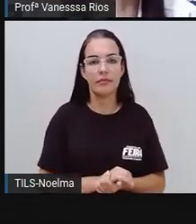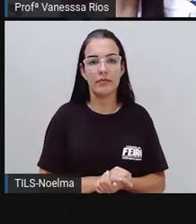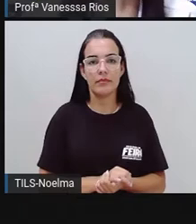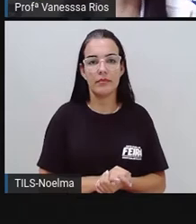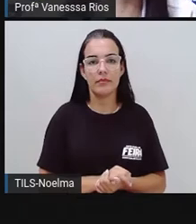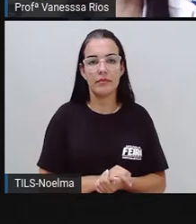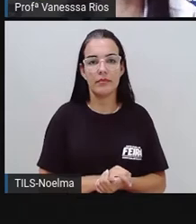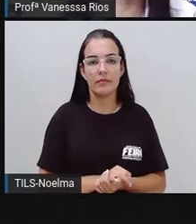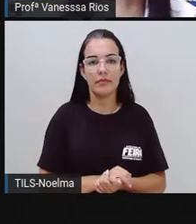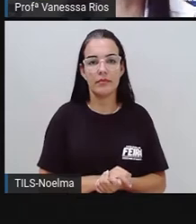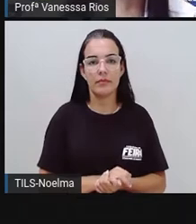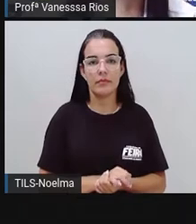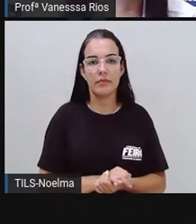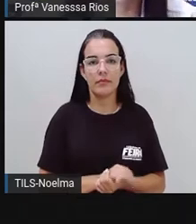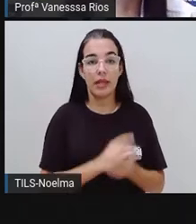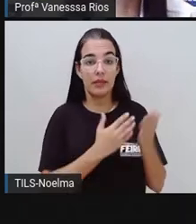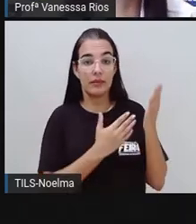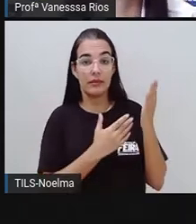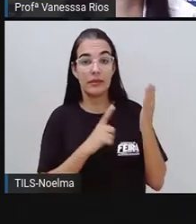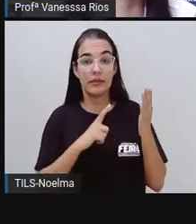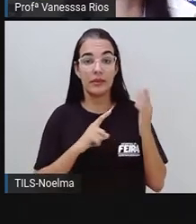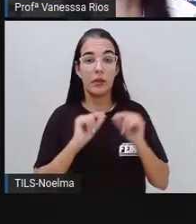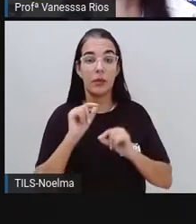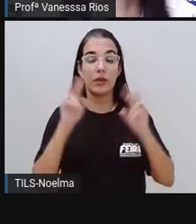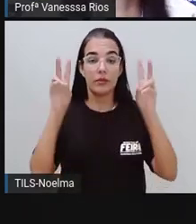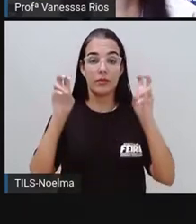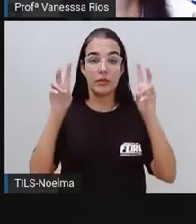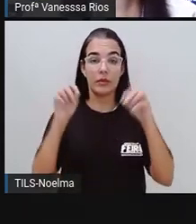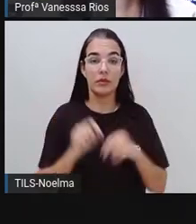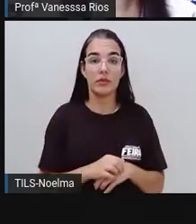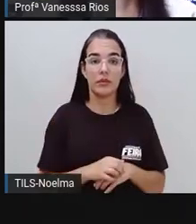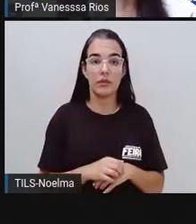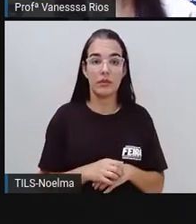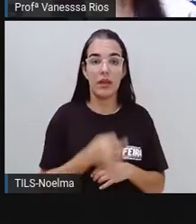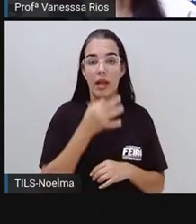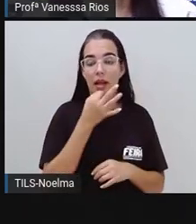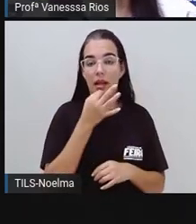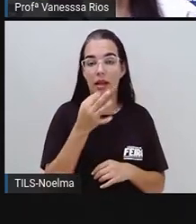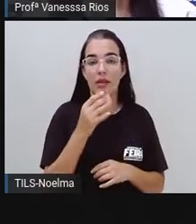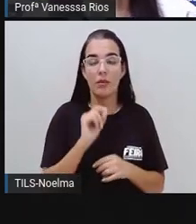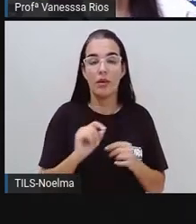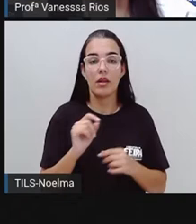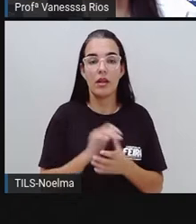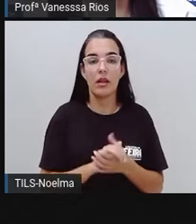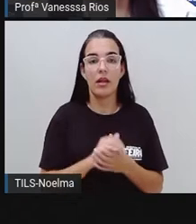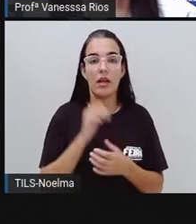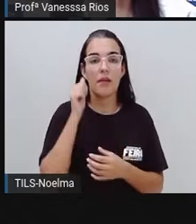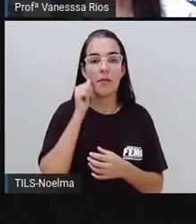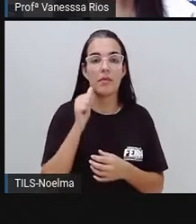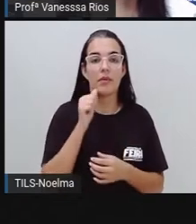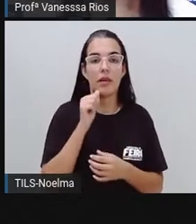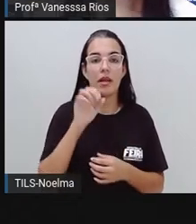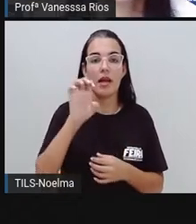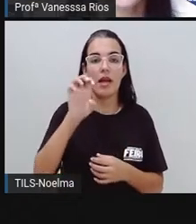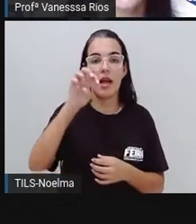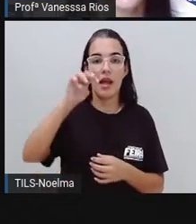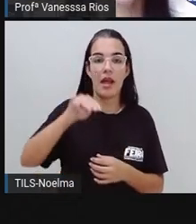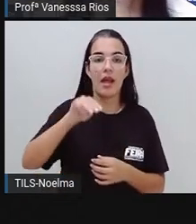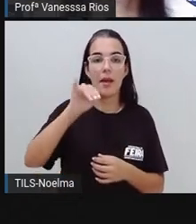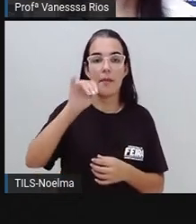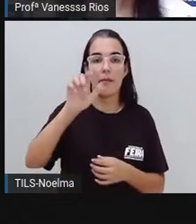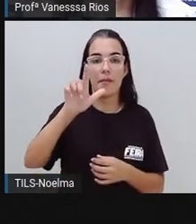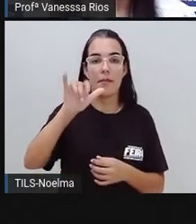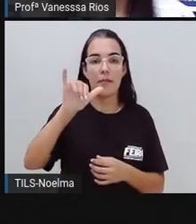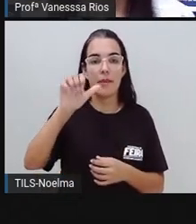entrevista, a gente já observa ali pelo título, uma entrevista realizada aí para a Emília,